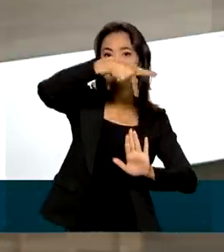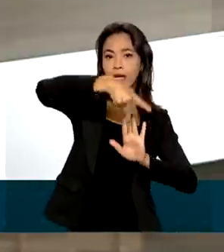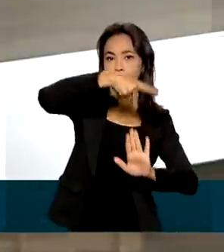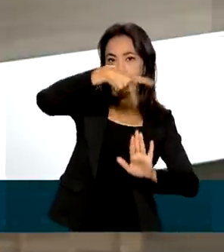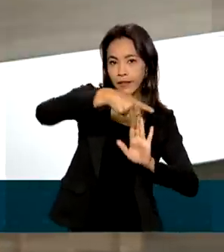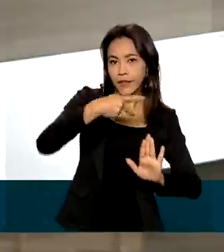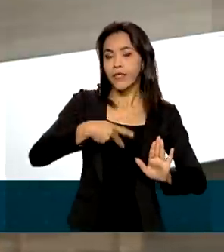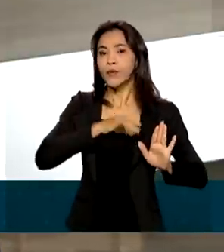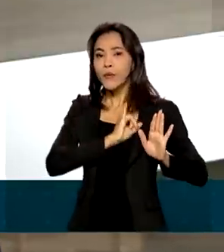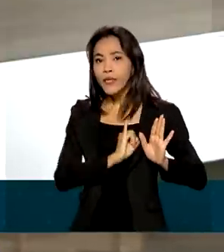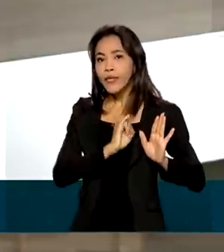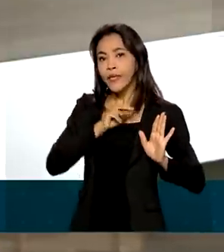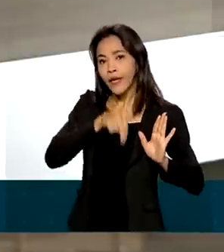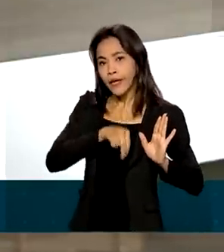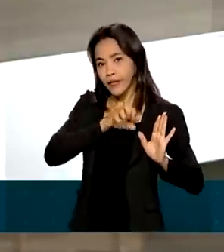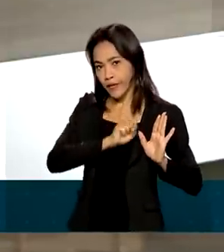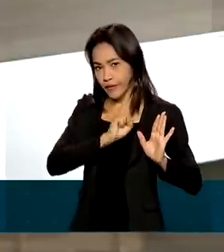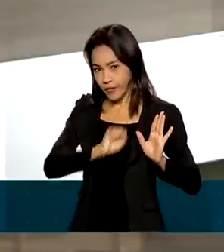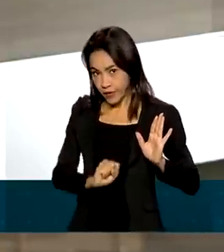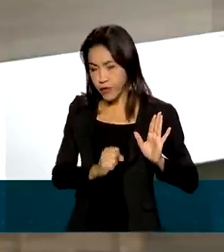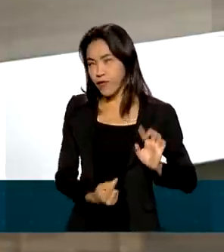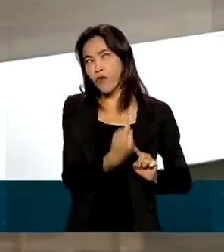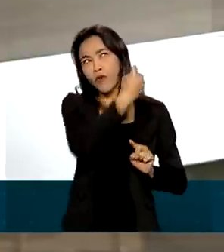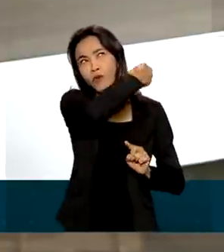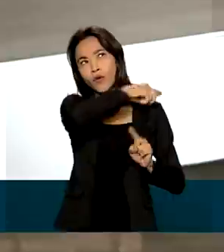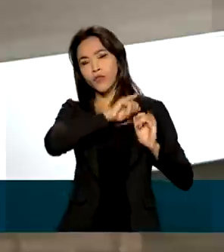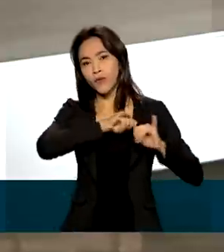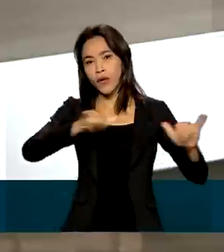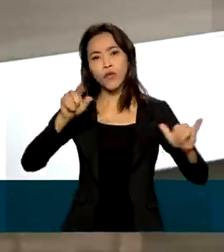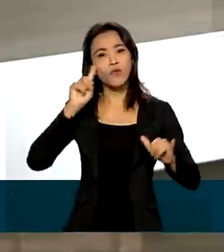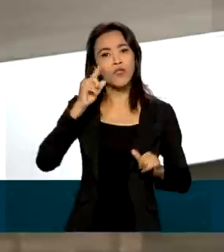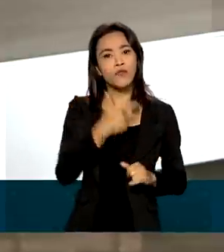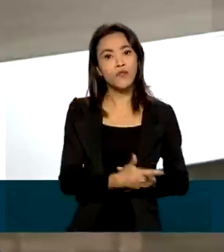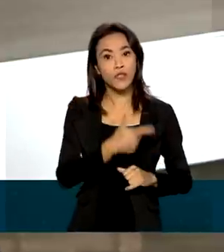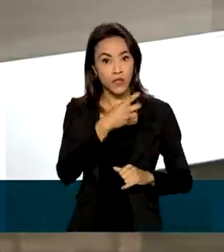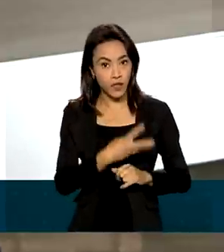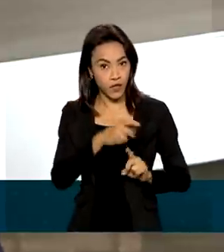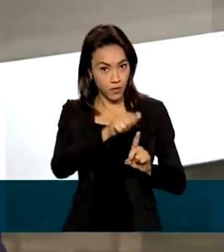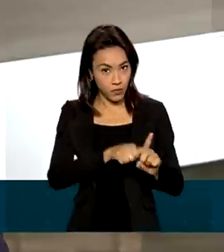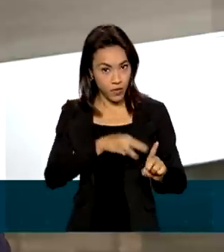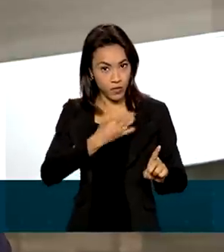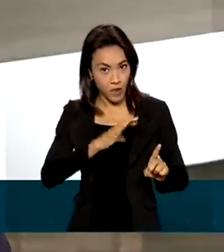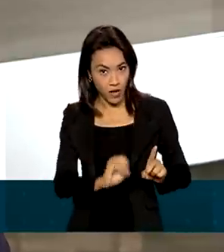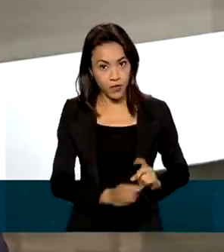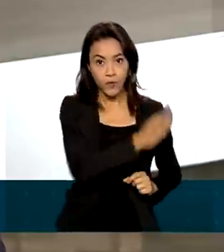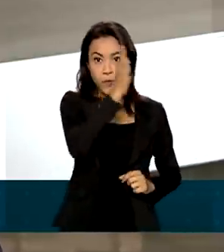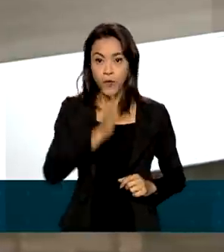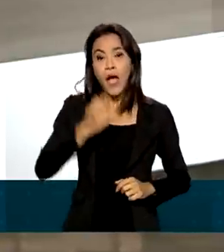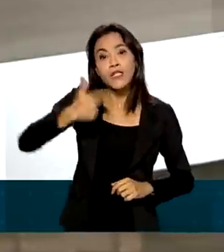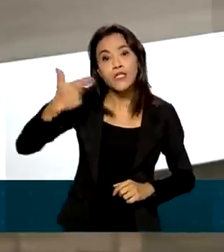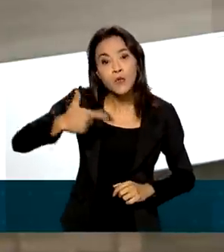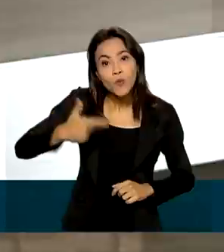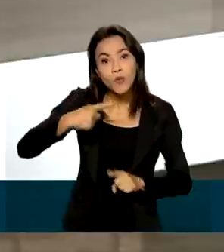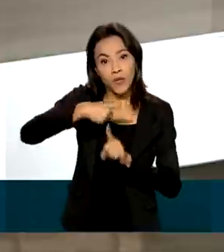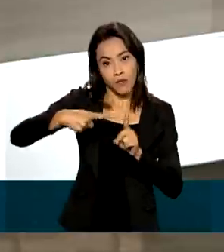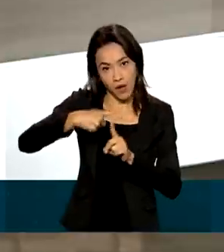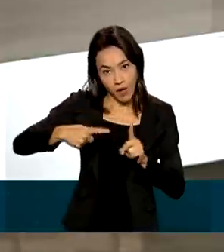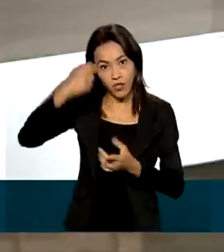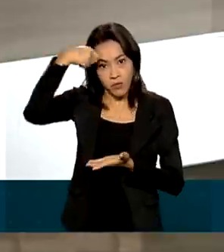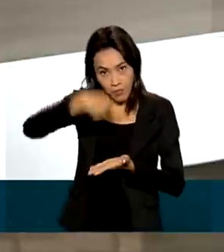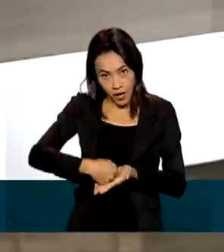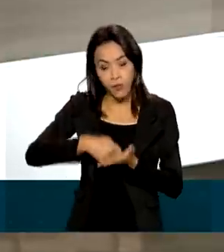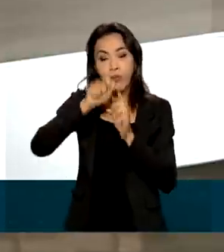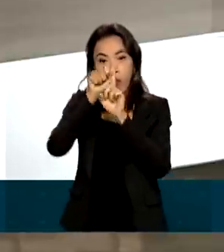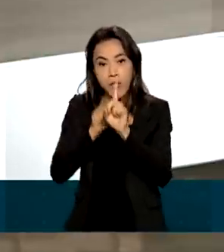INSS publicada lá no dia 23 de março. Quanto ao pagamento da segunda parcela referente ao mês de